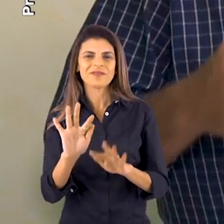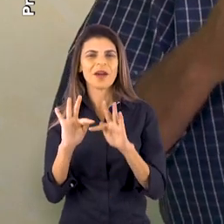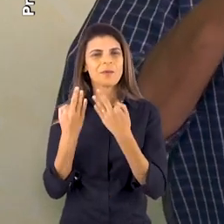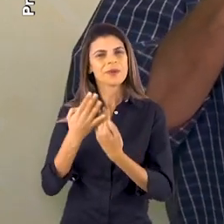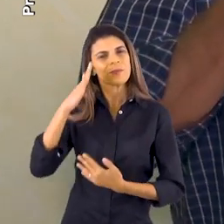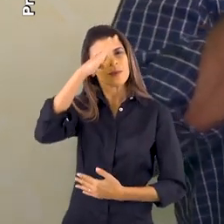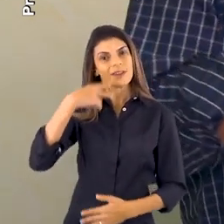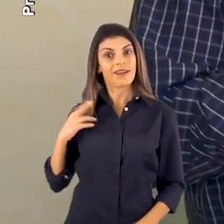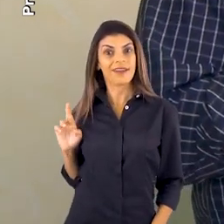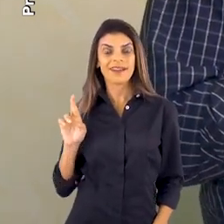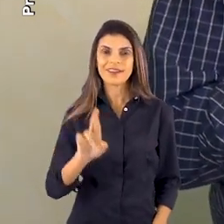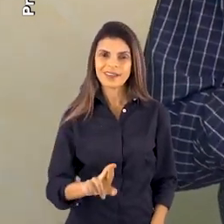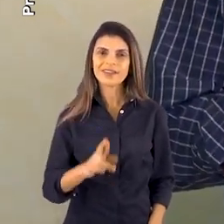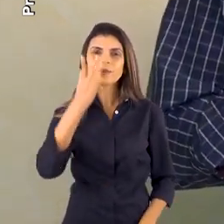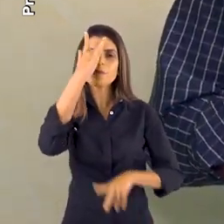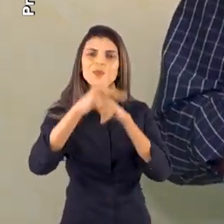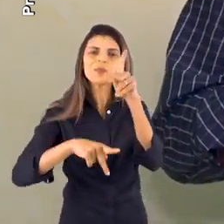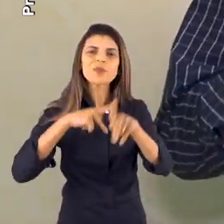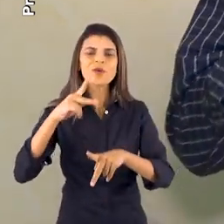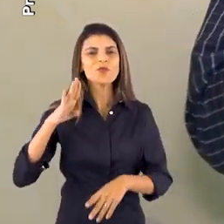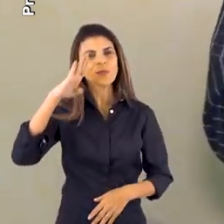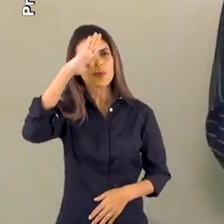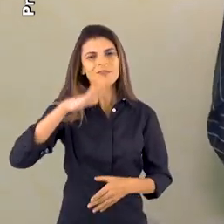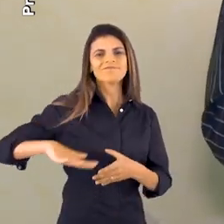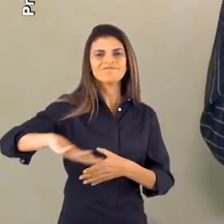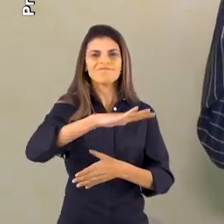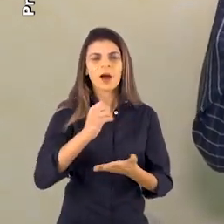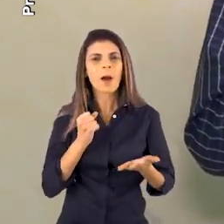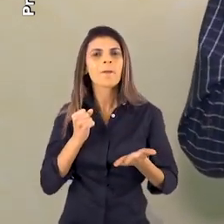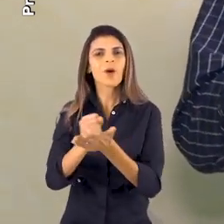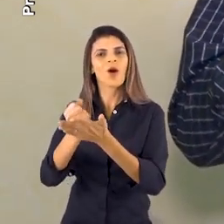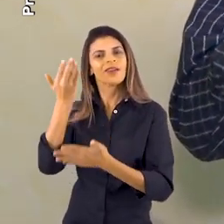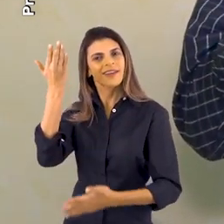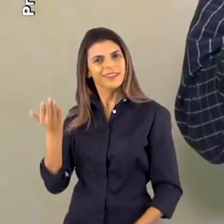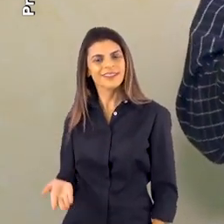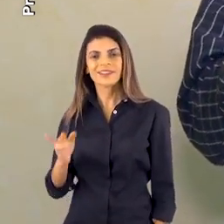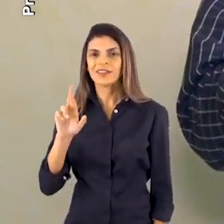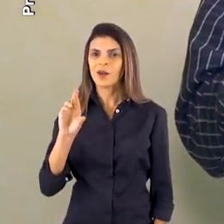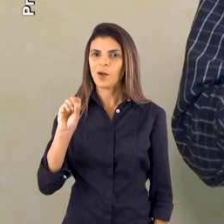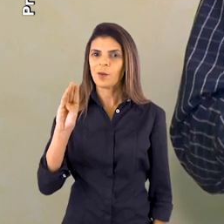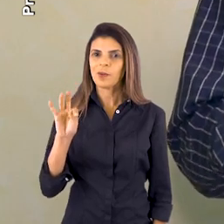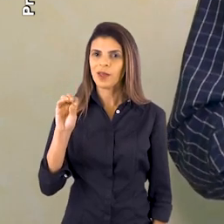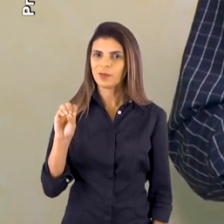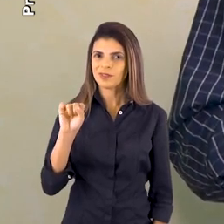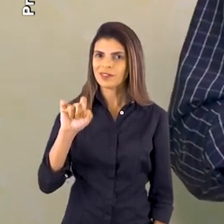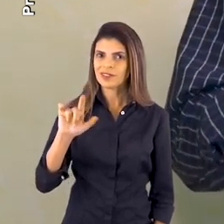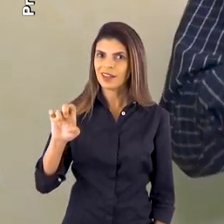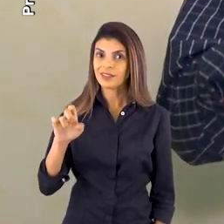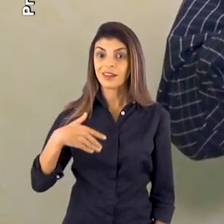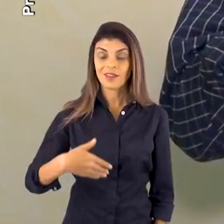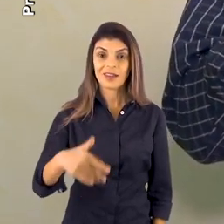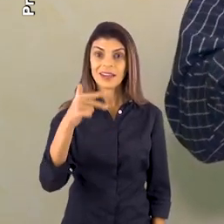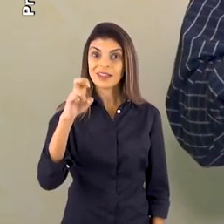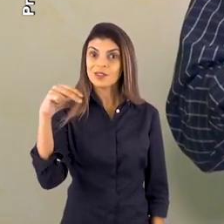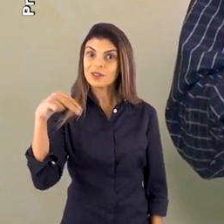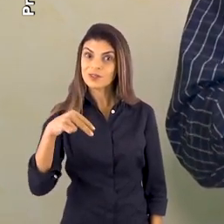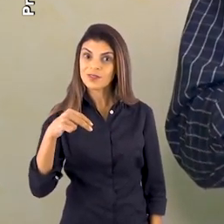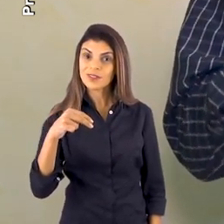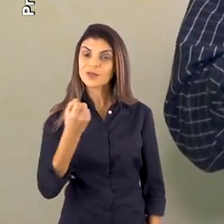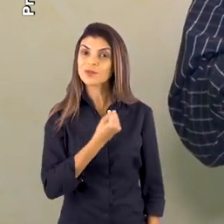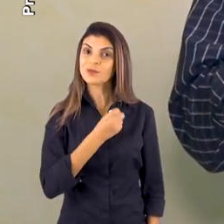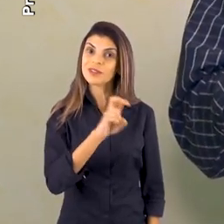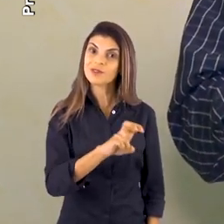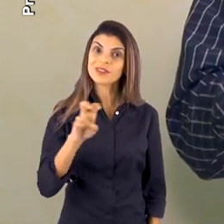Gonçalo. Então, nosso povo bolsonarista está apoiando o Roberto Salles. Dia 15 de novembro, não se esqueça, hein? Roberto